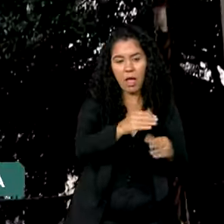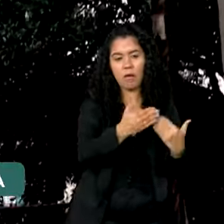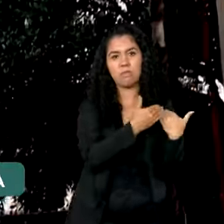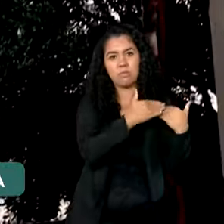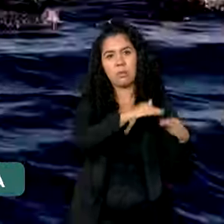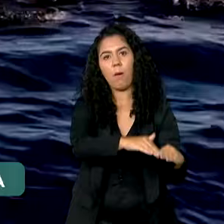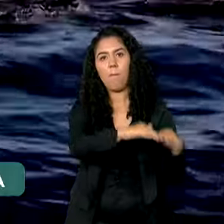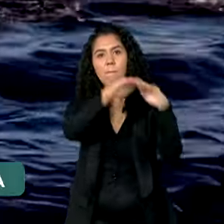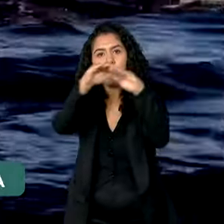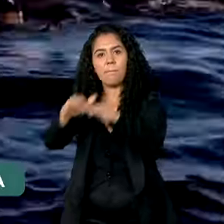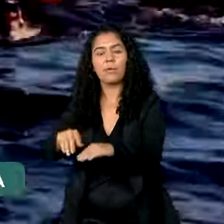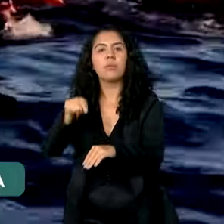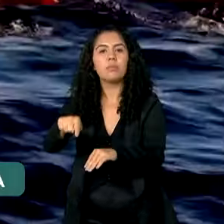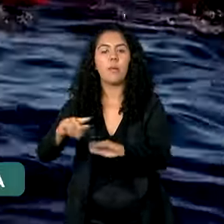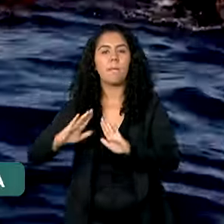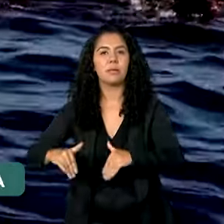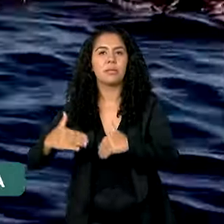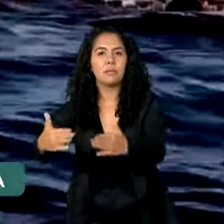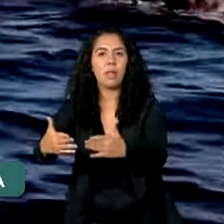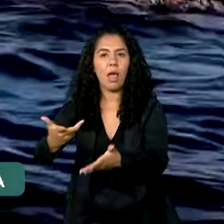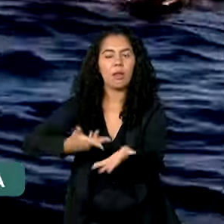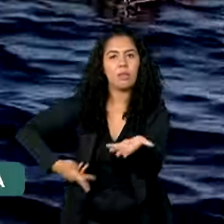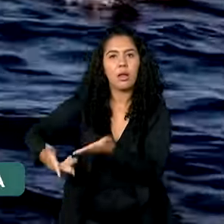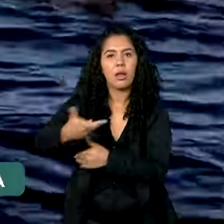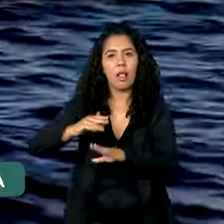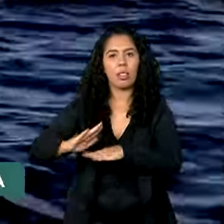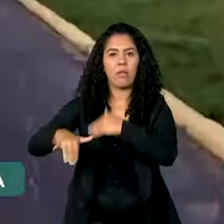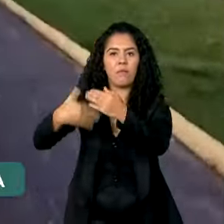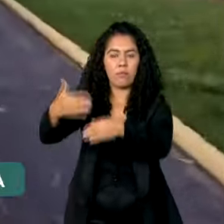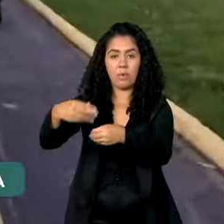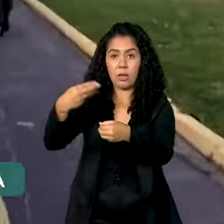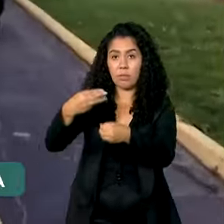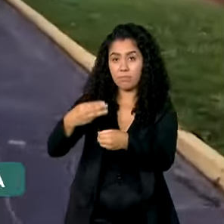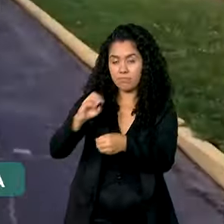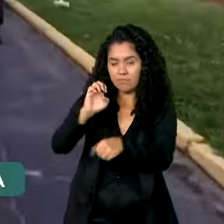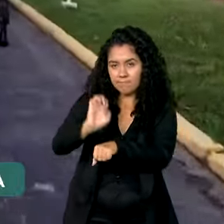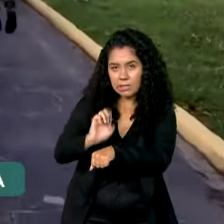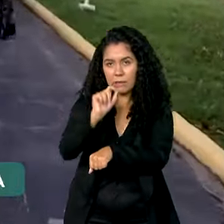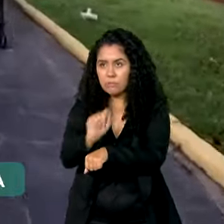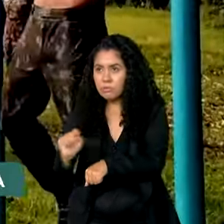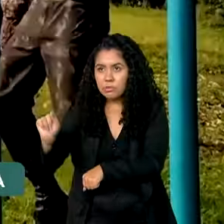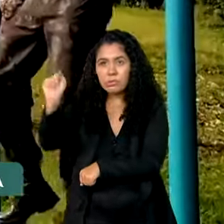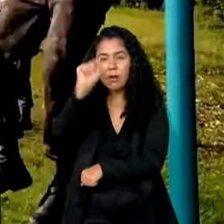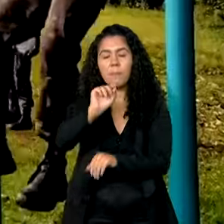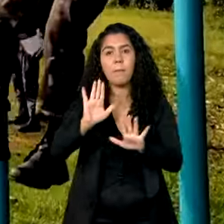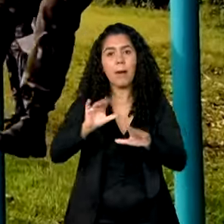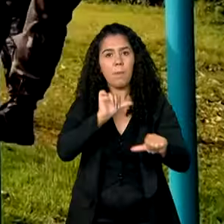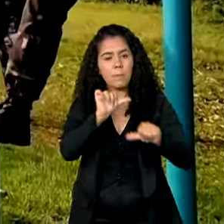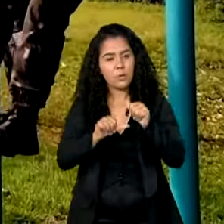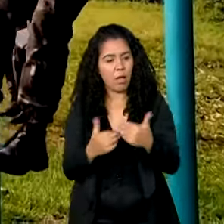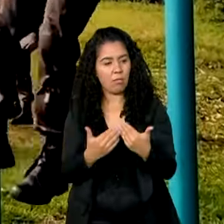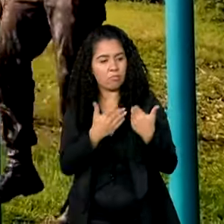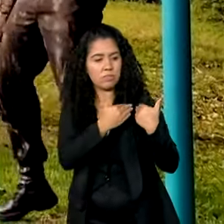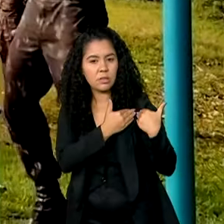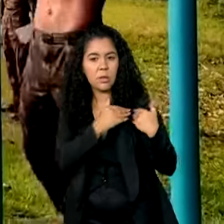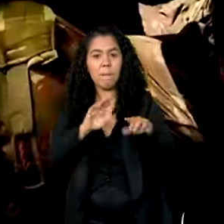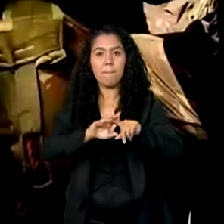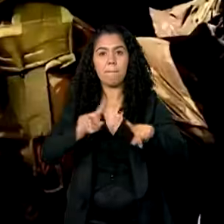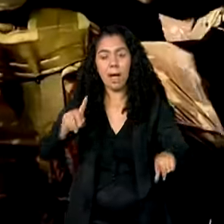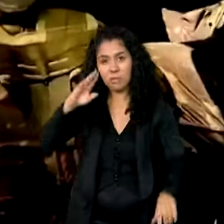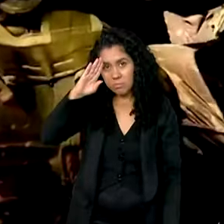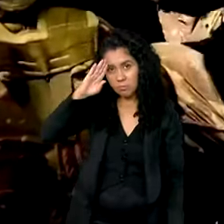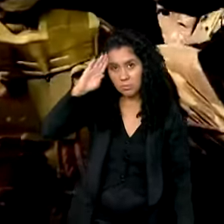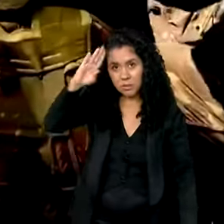Integração e Desenvolvimento Regional. Apesar dessa mudança de gestão, o Comando Militar da